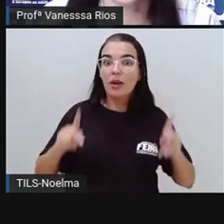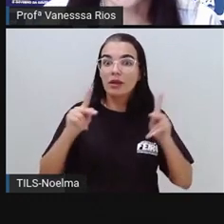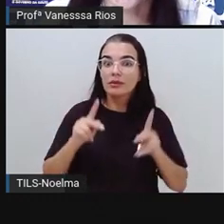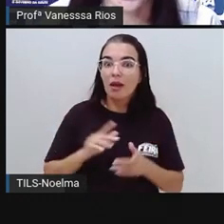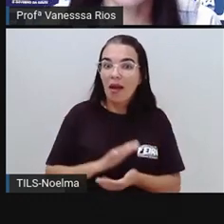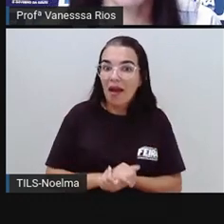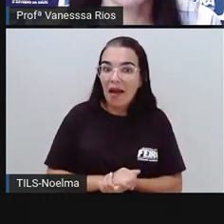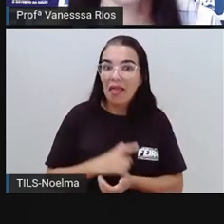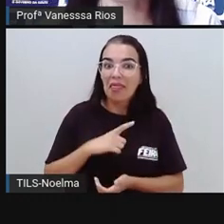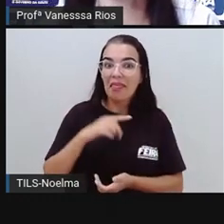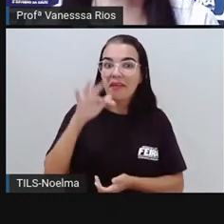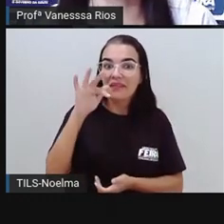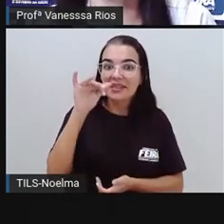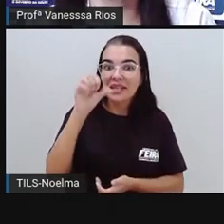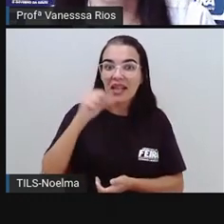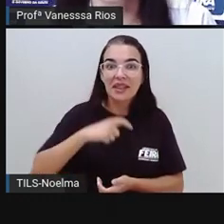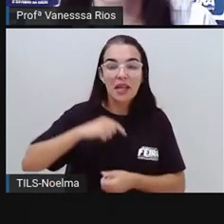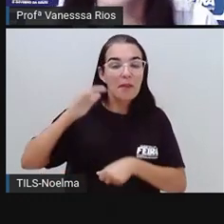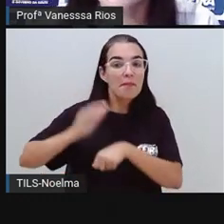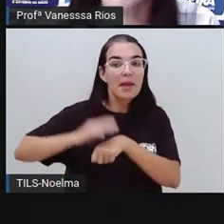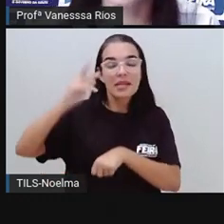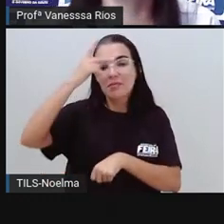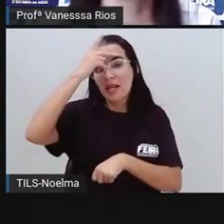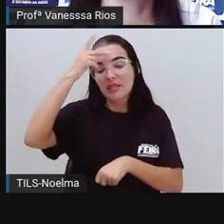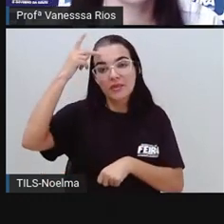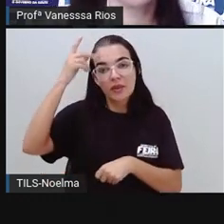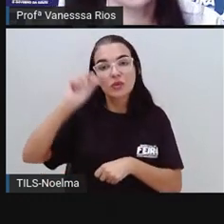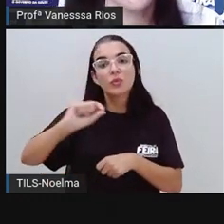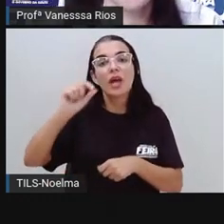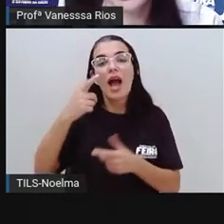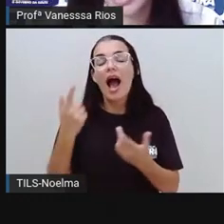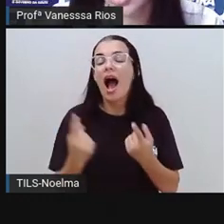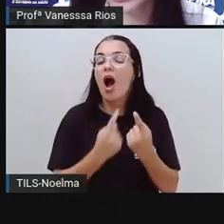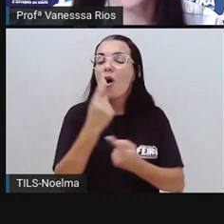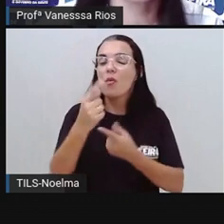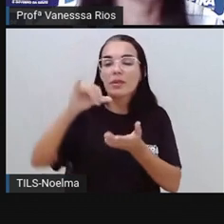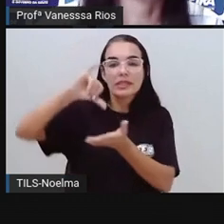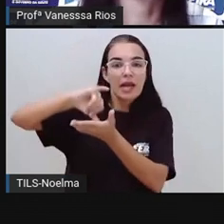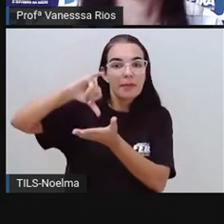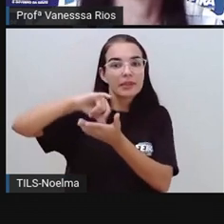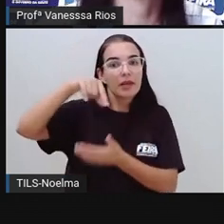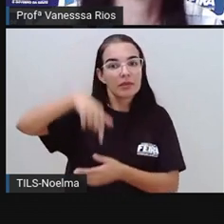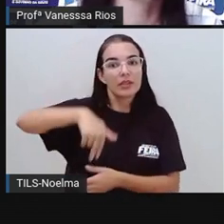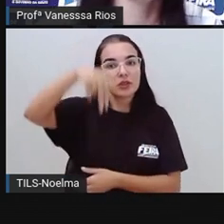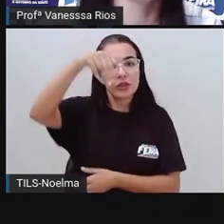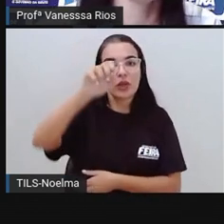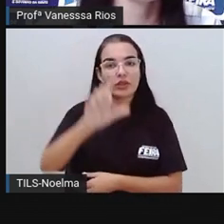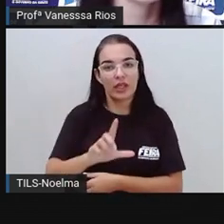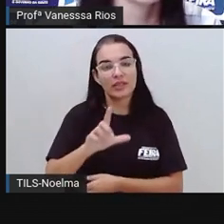pessoas, né? Tem uma população maior, inclusive, que algumas capitais do Nordeste.